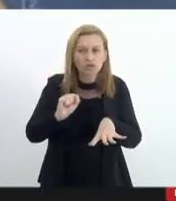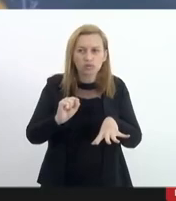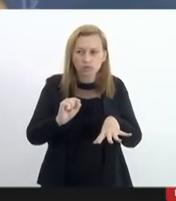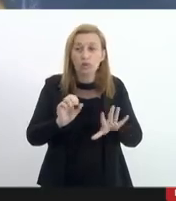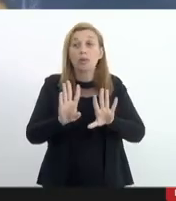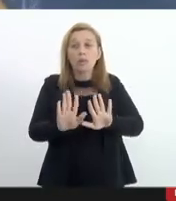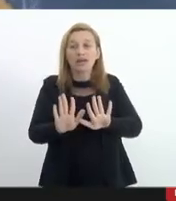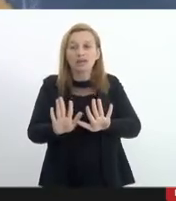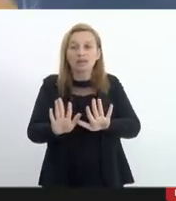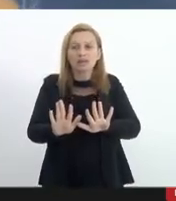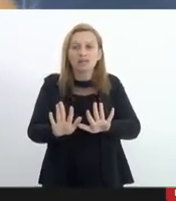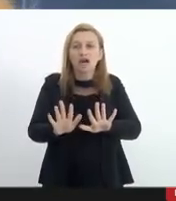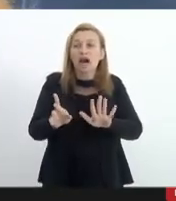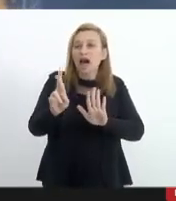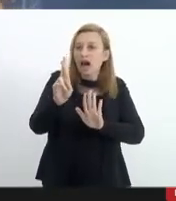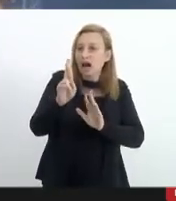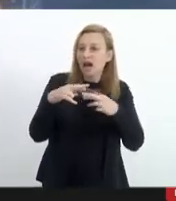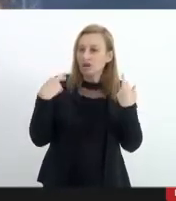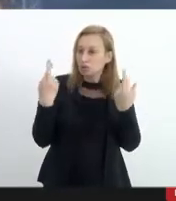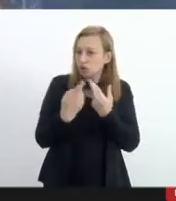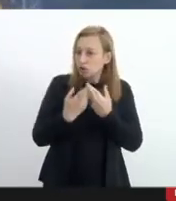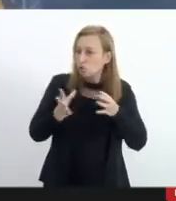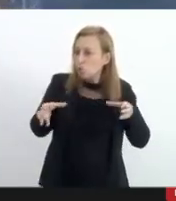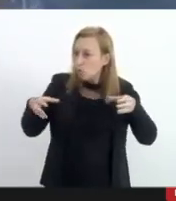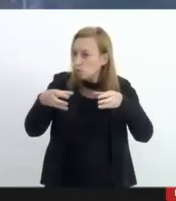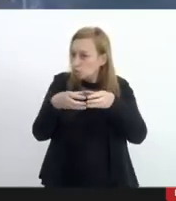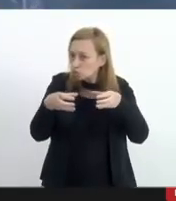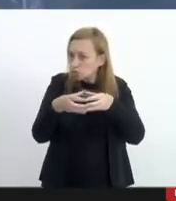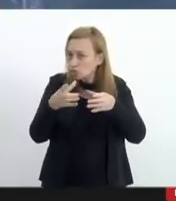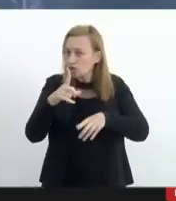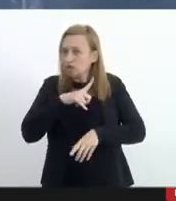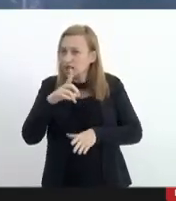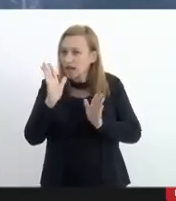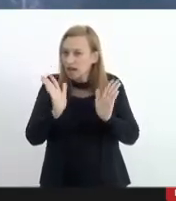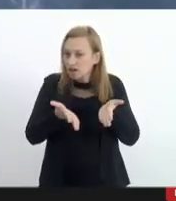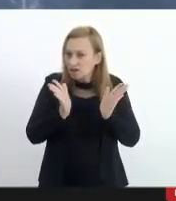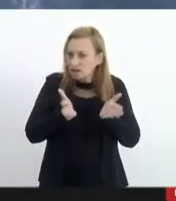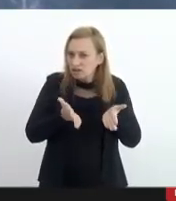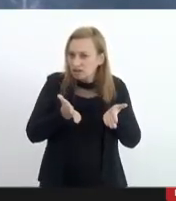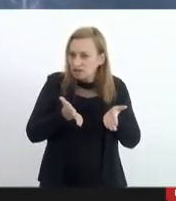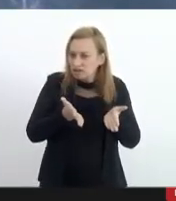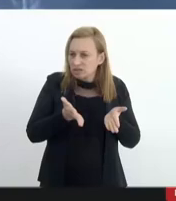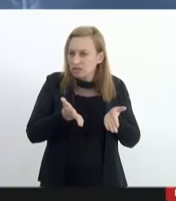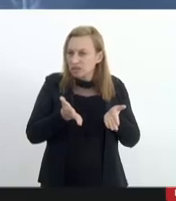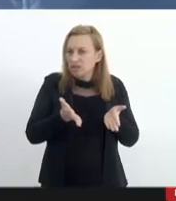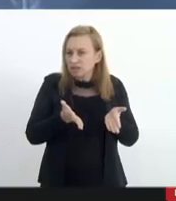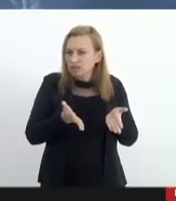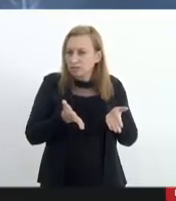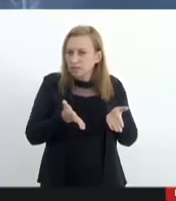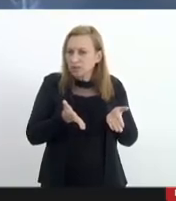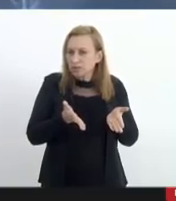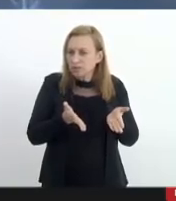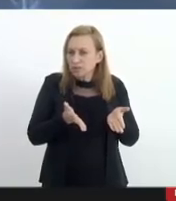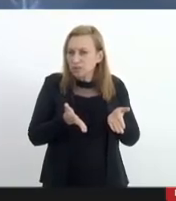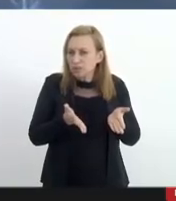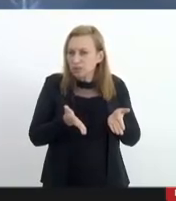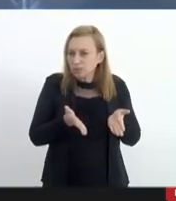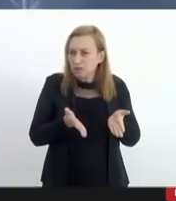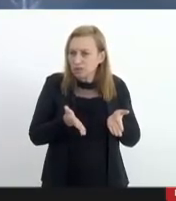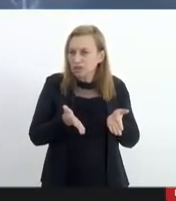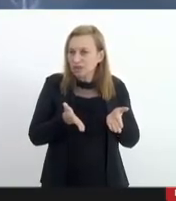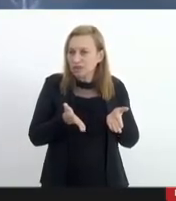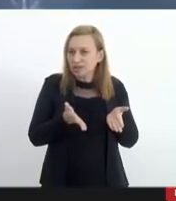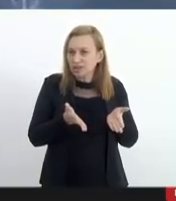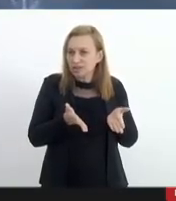por hora a reunião conjunta que haveria agora teria começado há 17 minutos atrás às